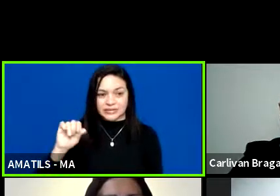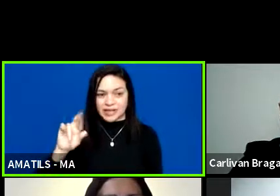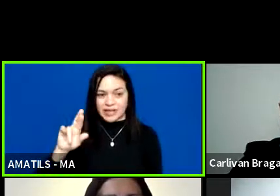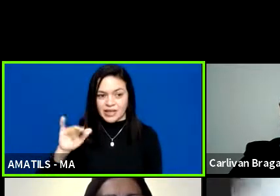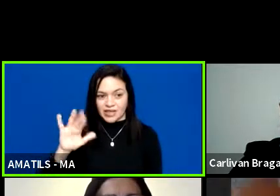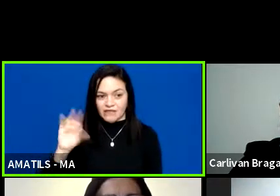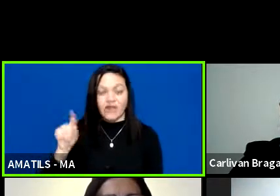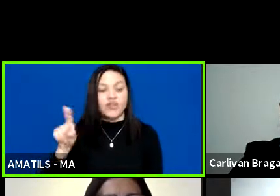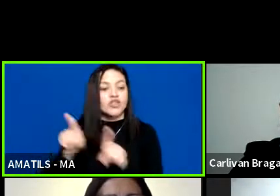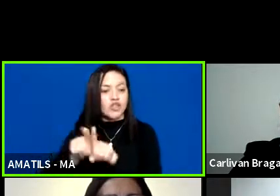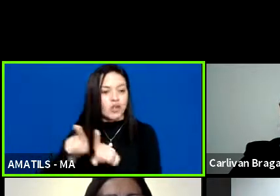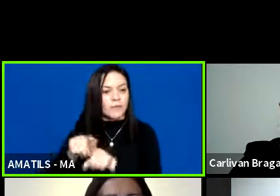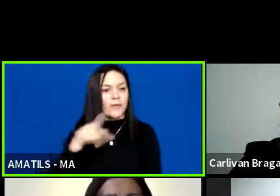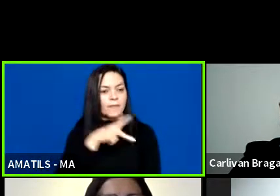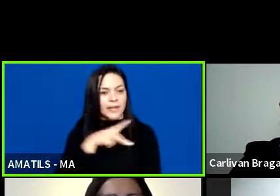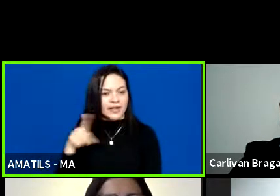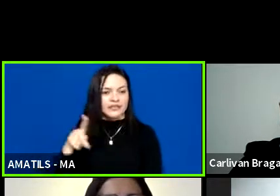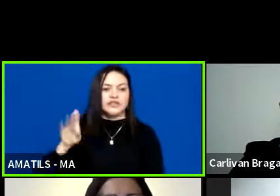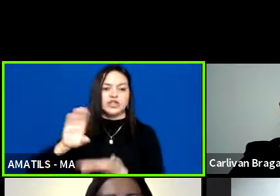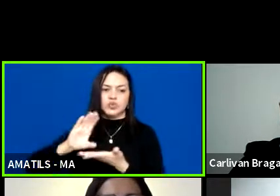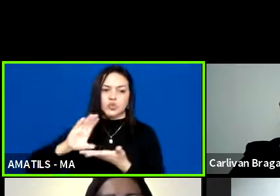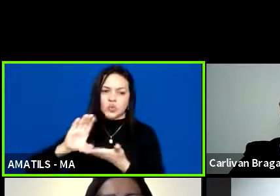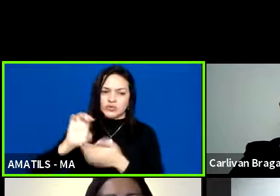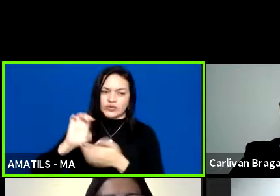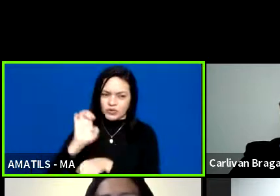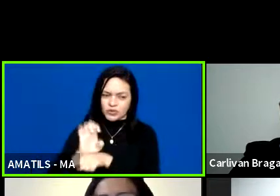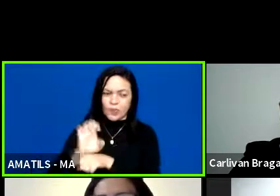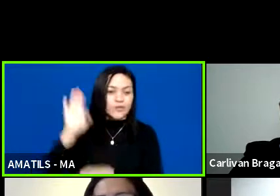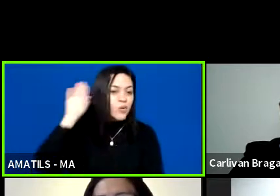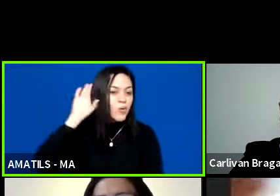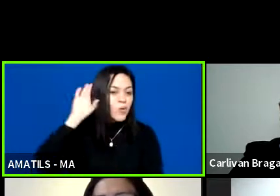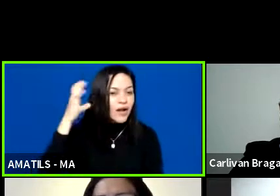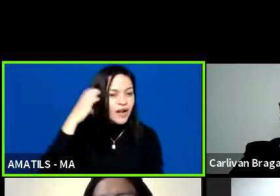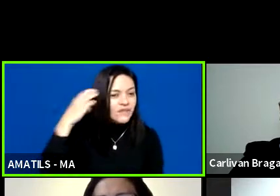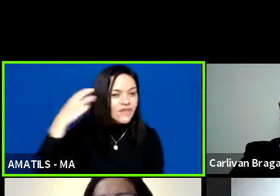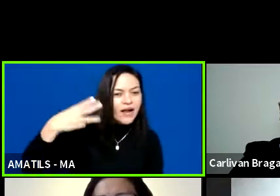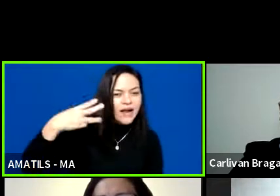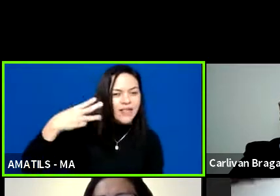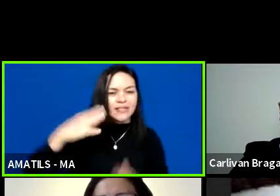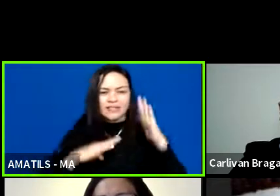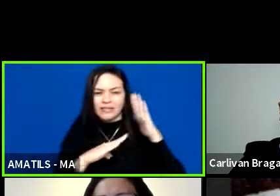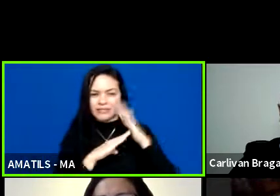Estadual também. Então, Carlinhos Vambraga, você tem até três minutos com Pedro, para trazer uma saudação.